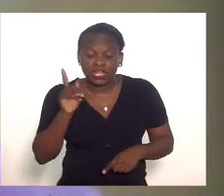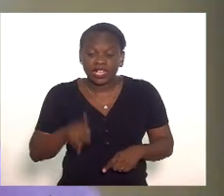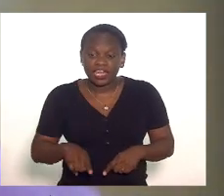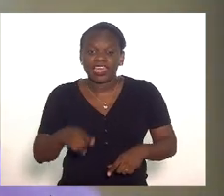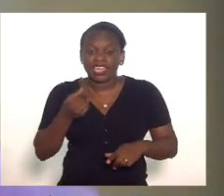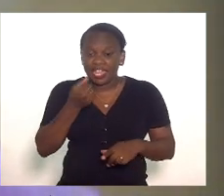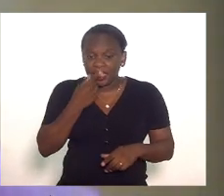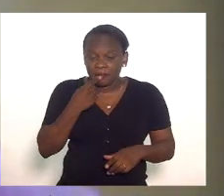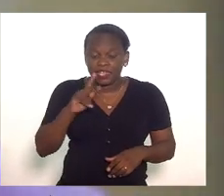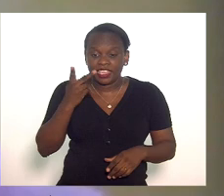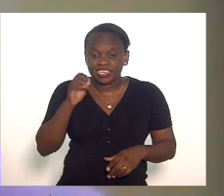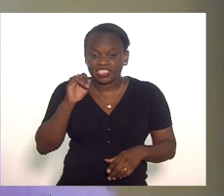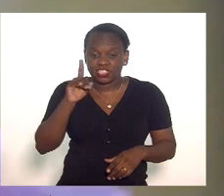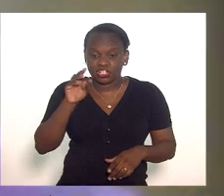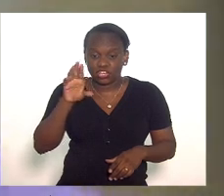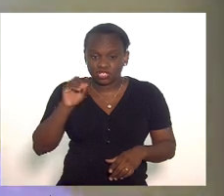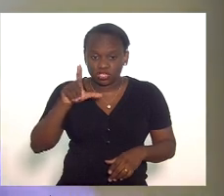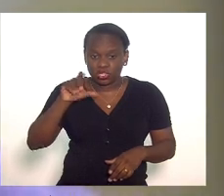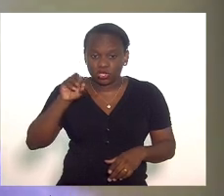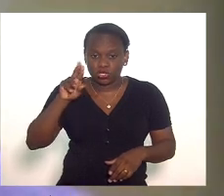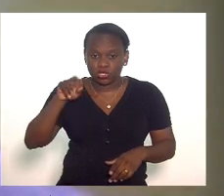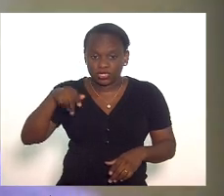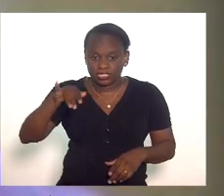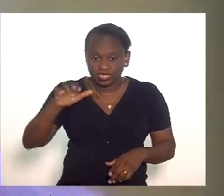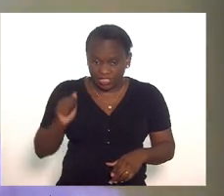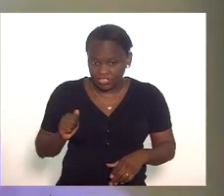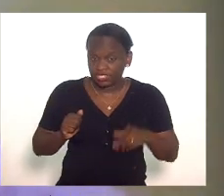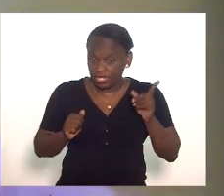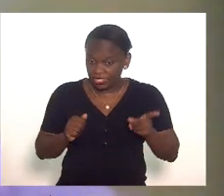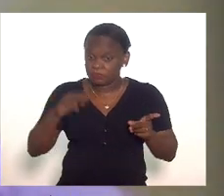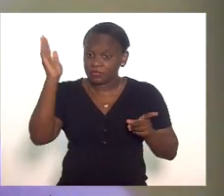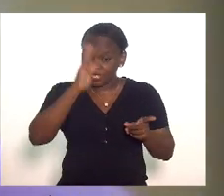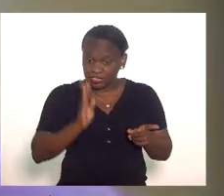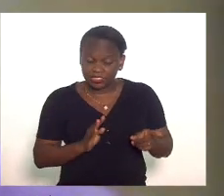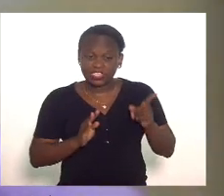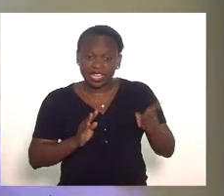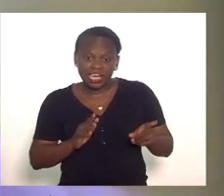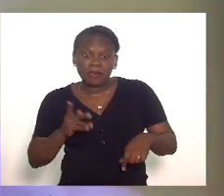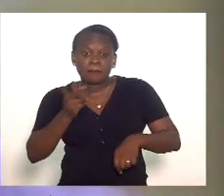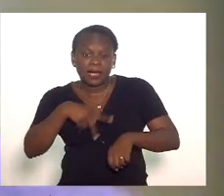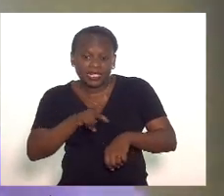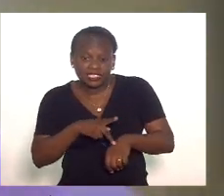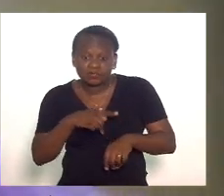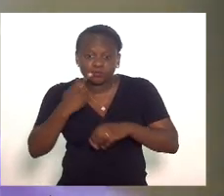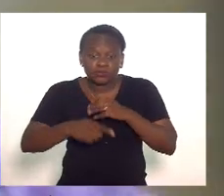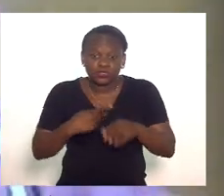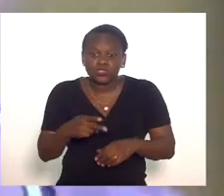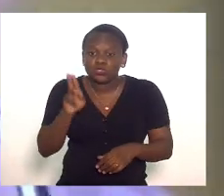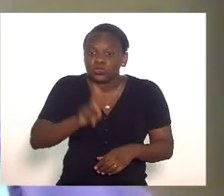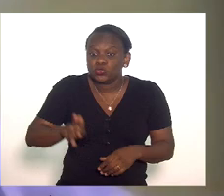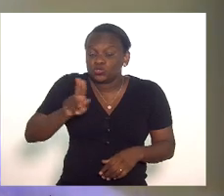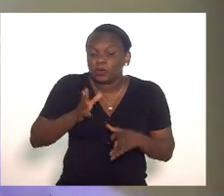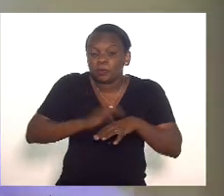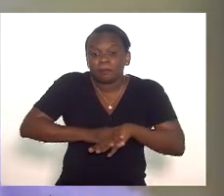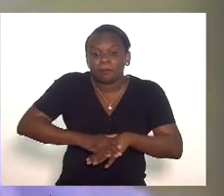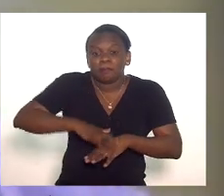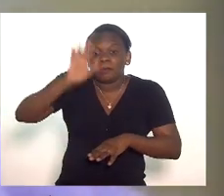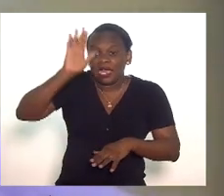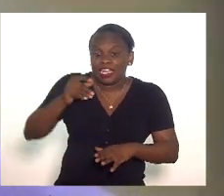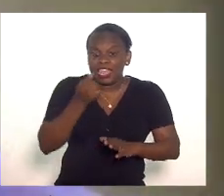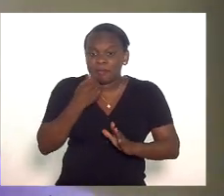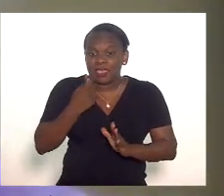adotar a hidroxicloroquina e o Brasil o Brasil é o país no mundo que mais adotou que mais